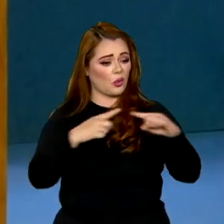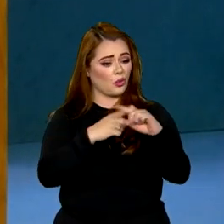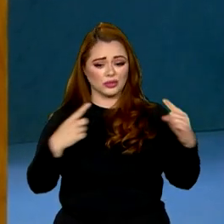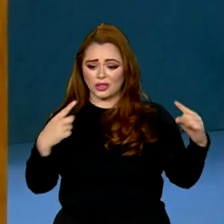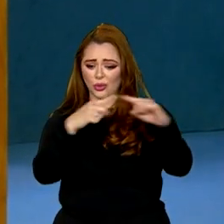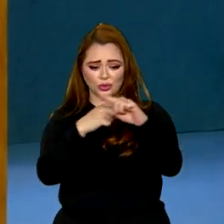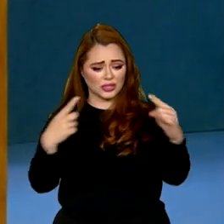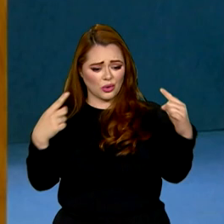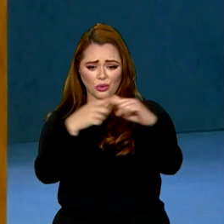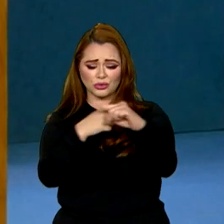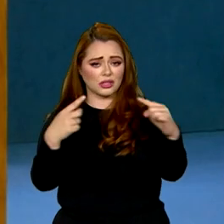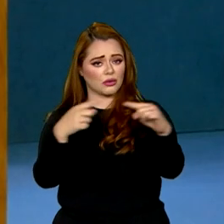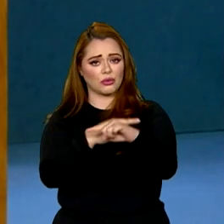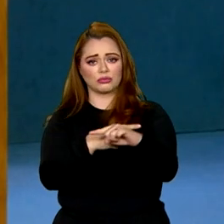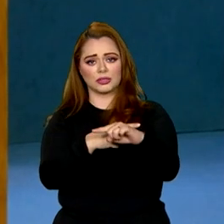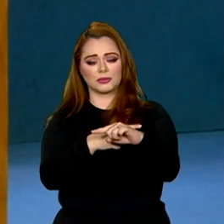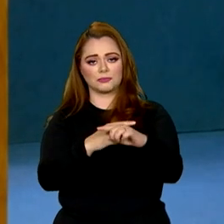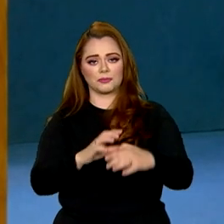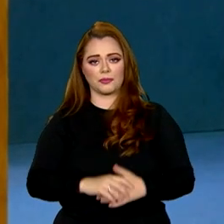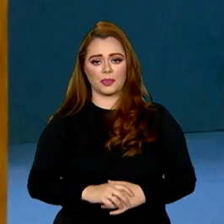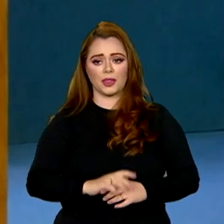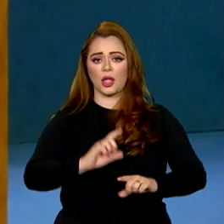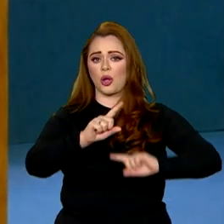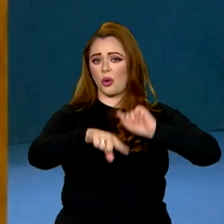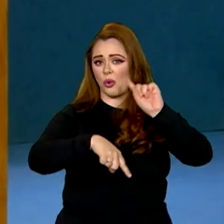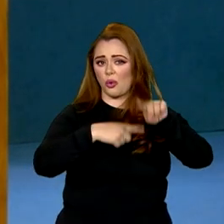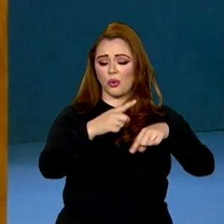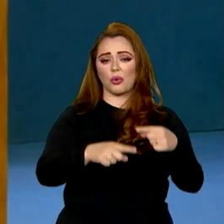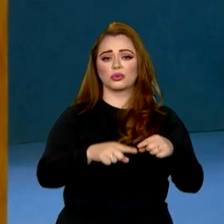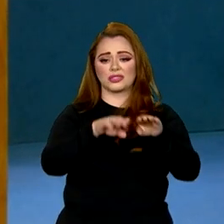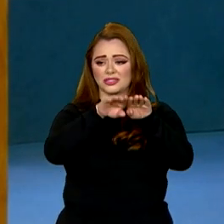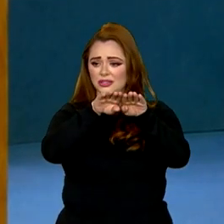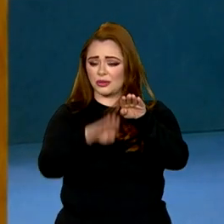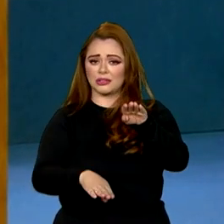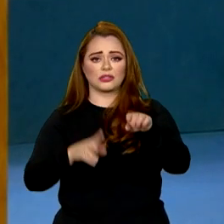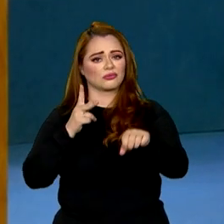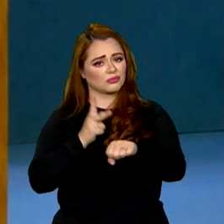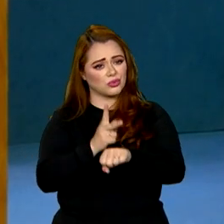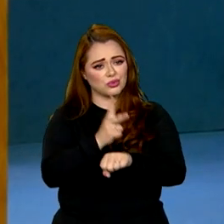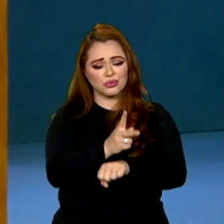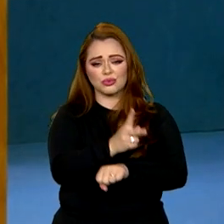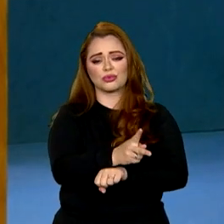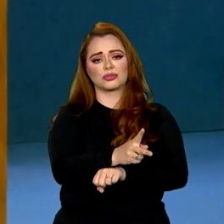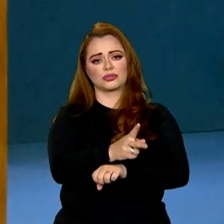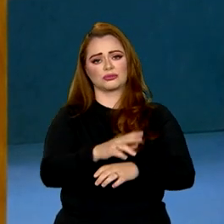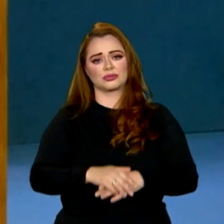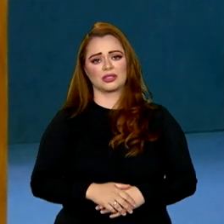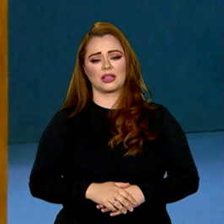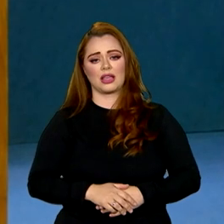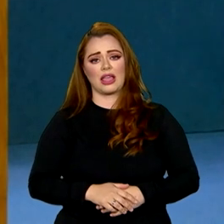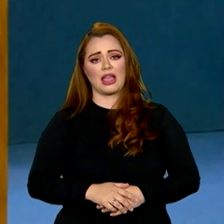tendência. Outras desigualdades persistem. É desanimador